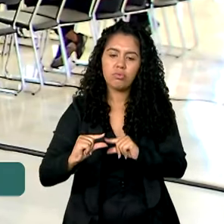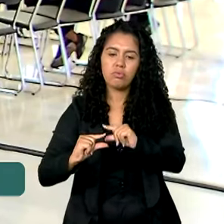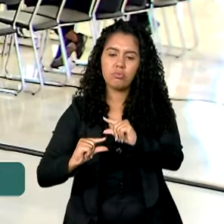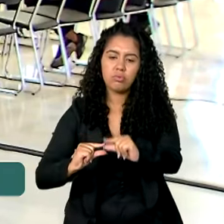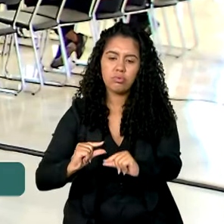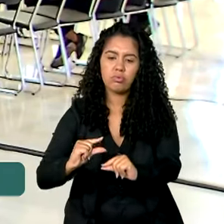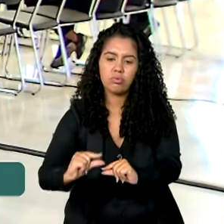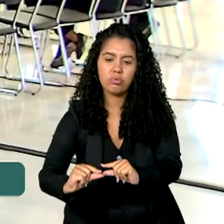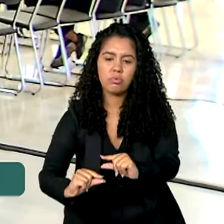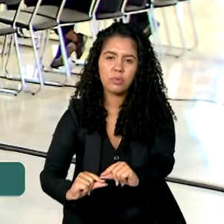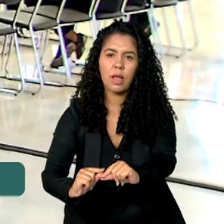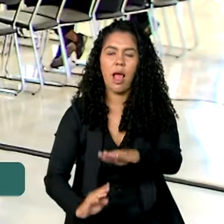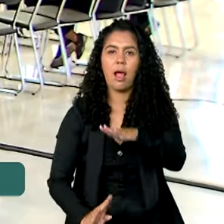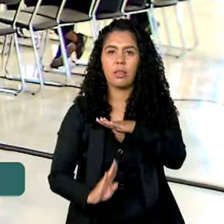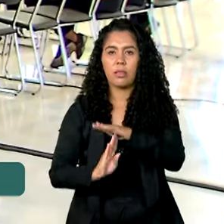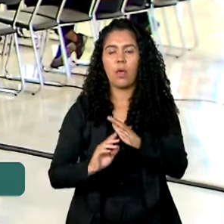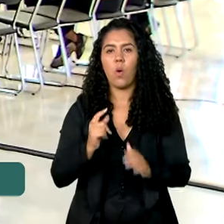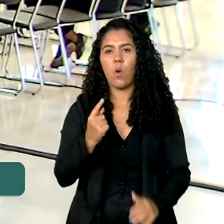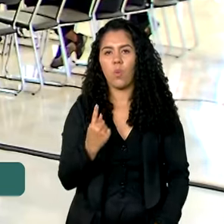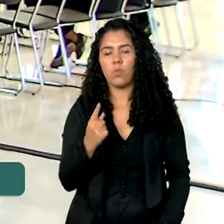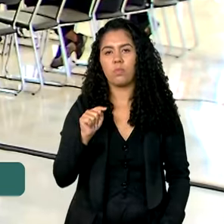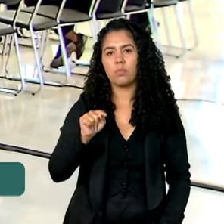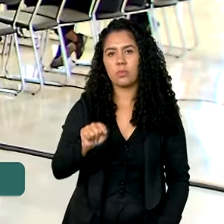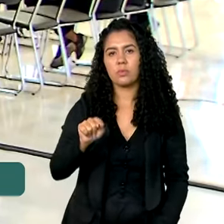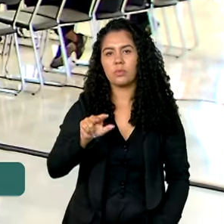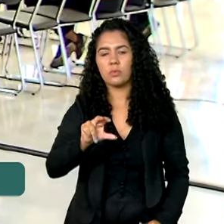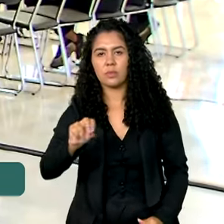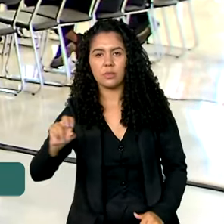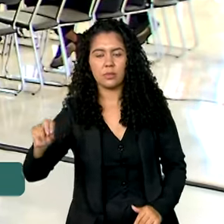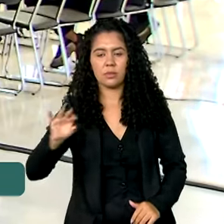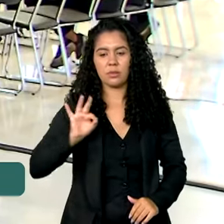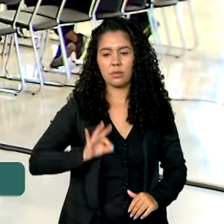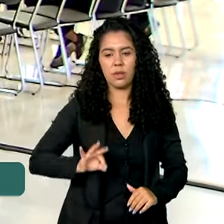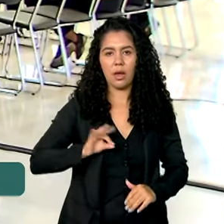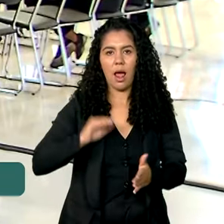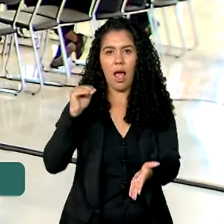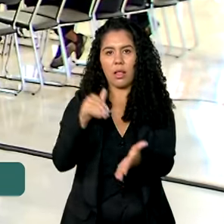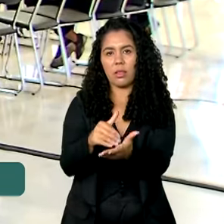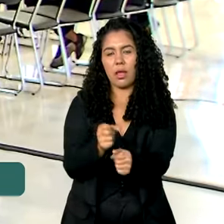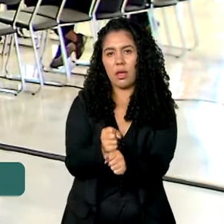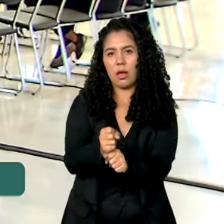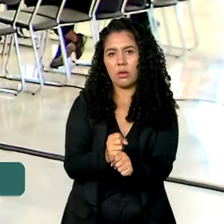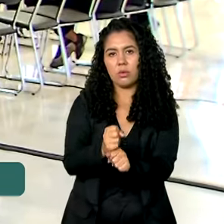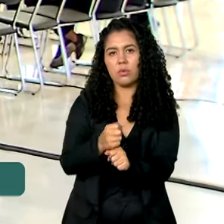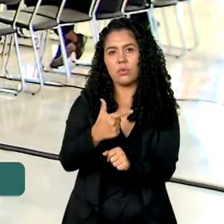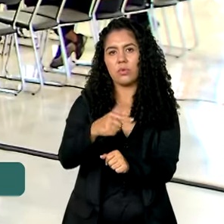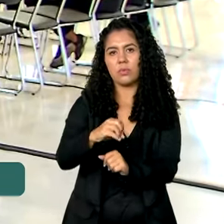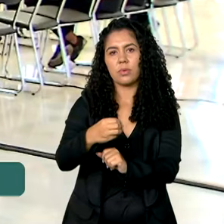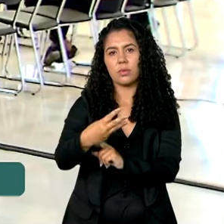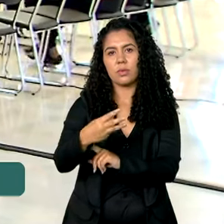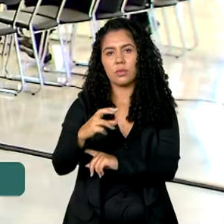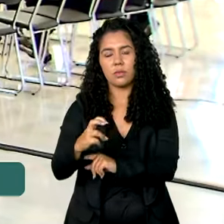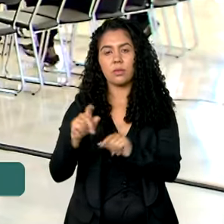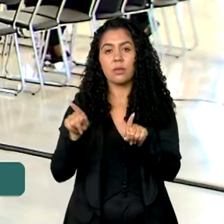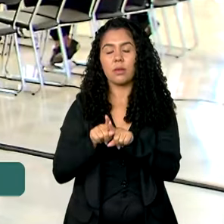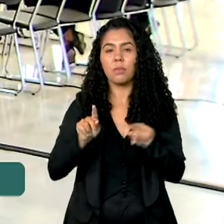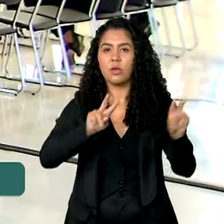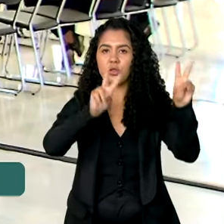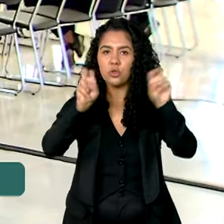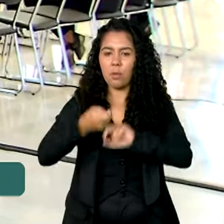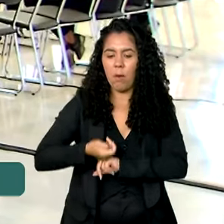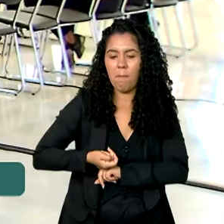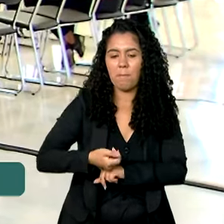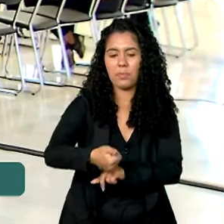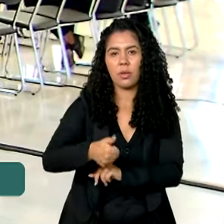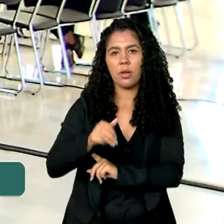até chegar a um salário mínimo e meio em 2035. Bom, já no BPC, benefício de